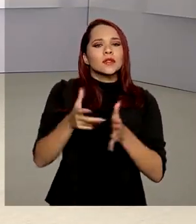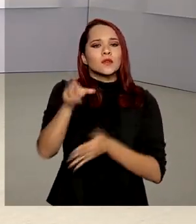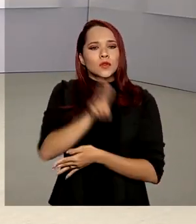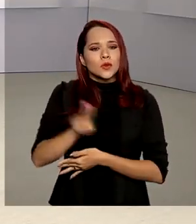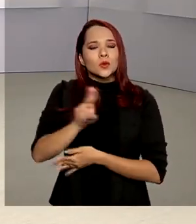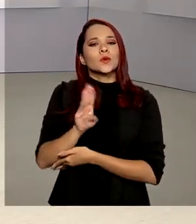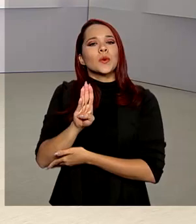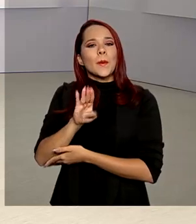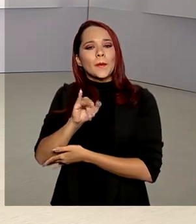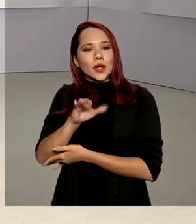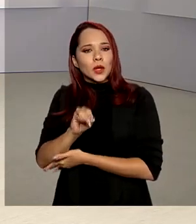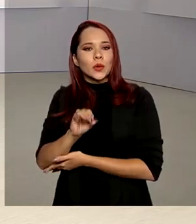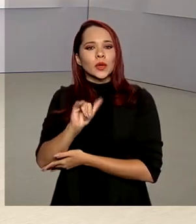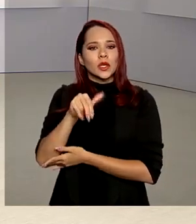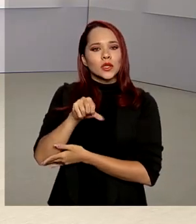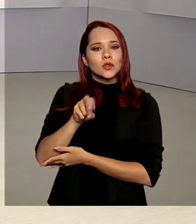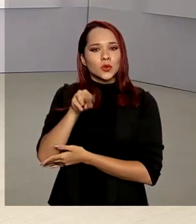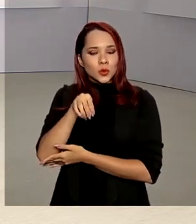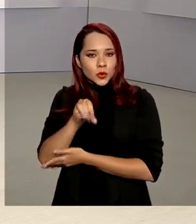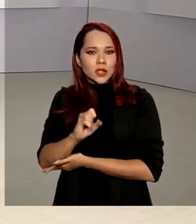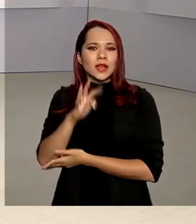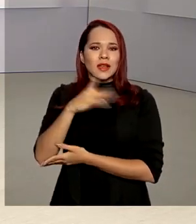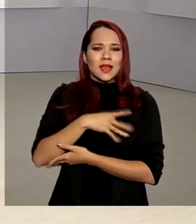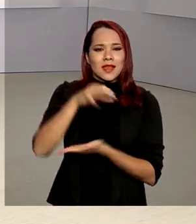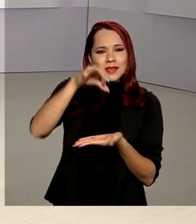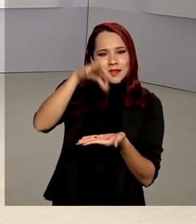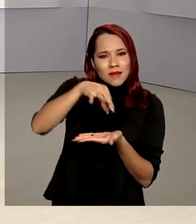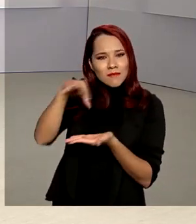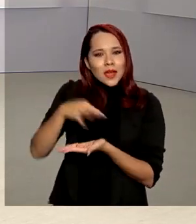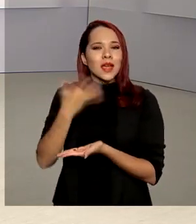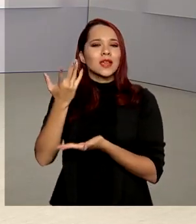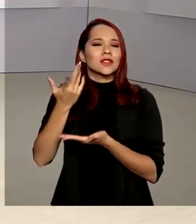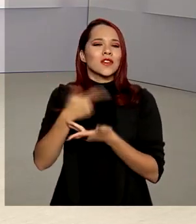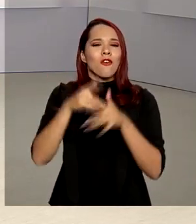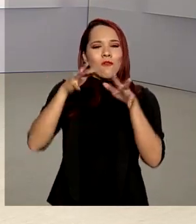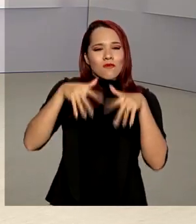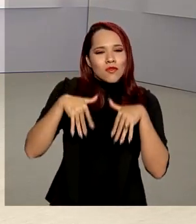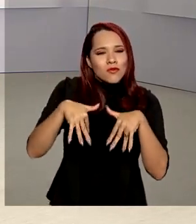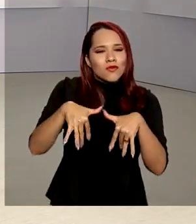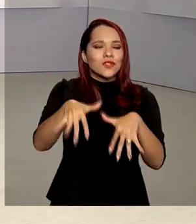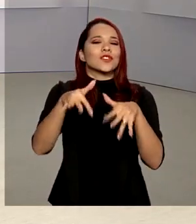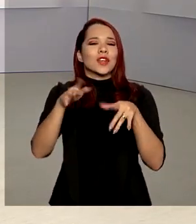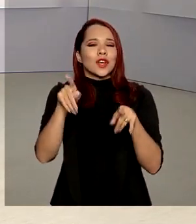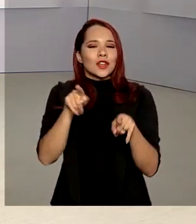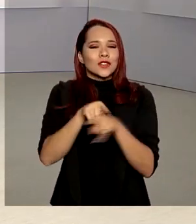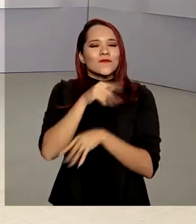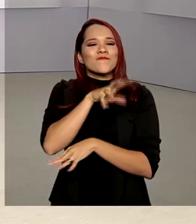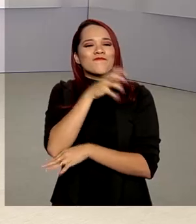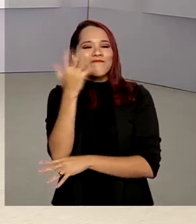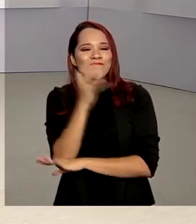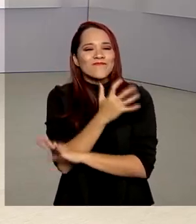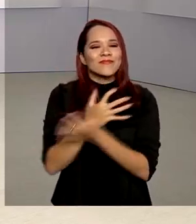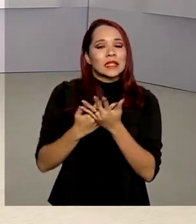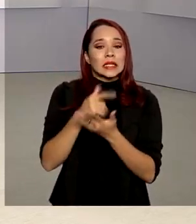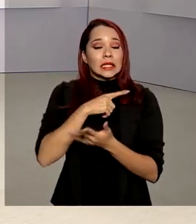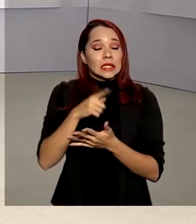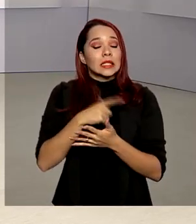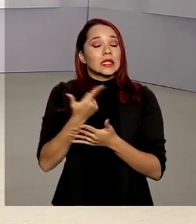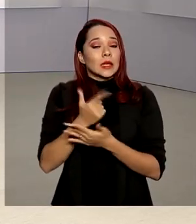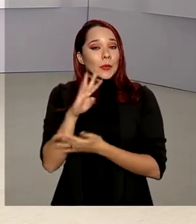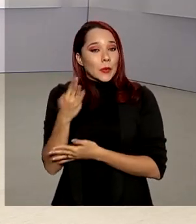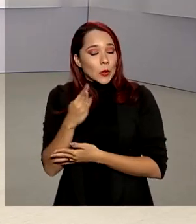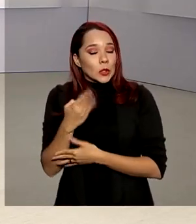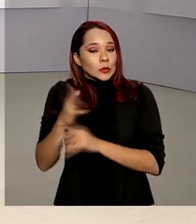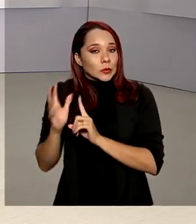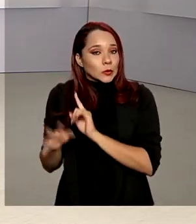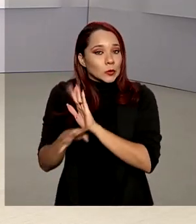bioinsumos. São sementes, fertilizantes, extratos vegetais, defensivos e tecnologias que têm ativos biológicos